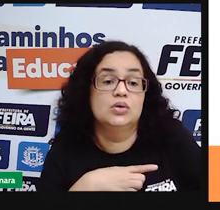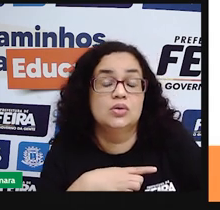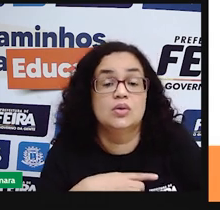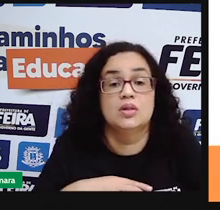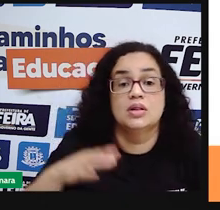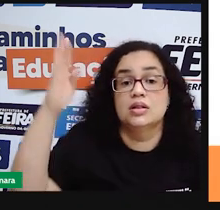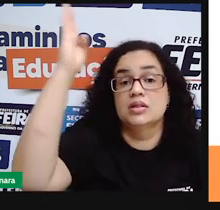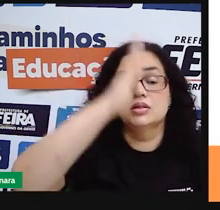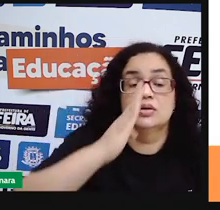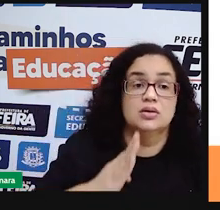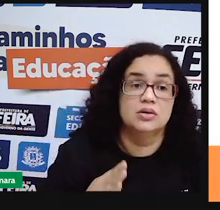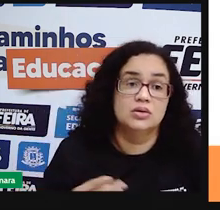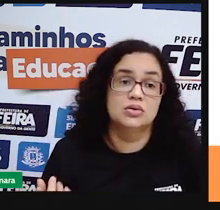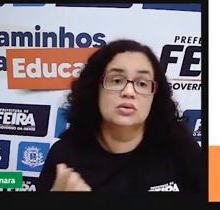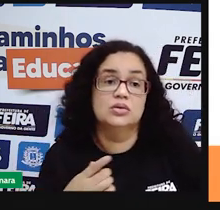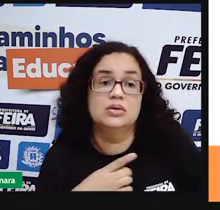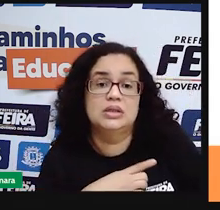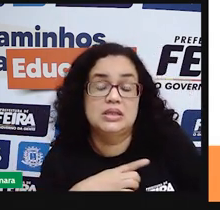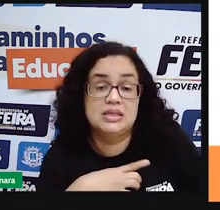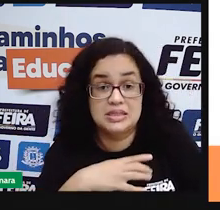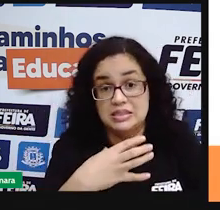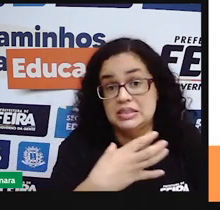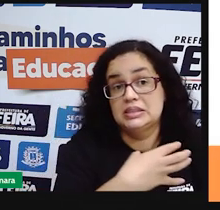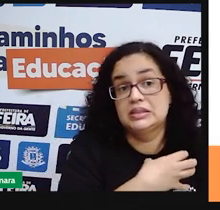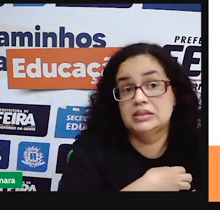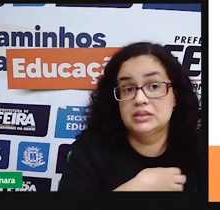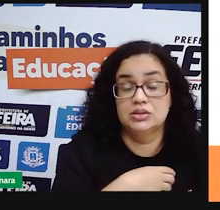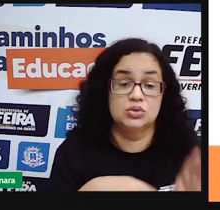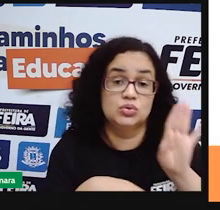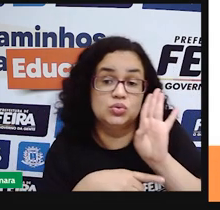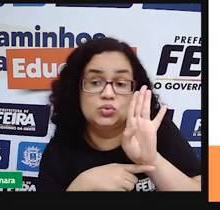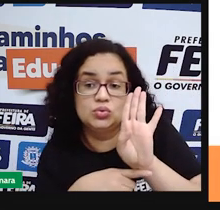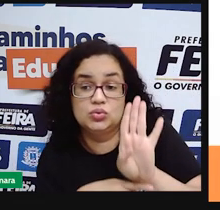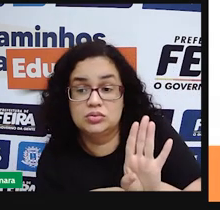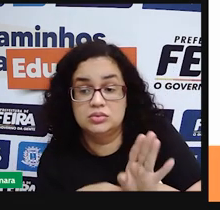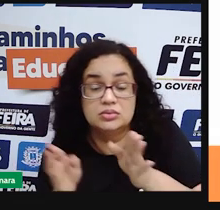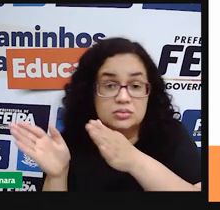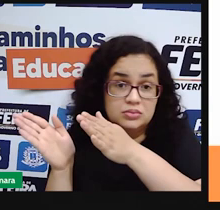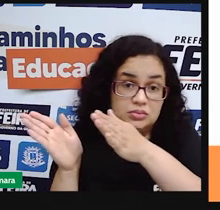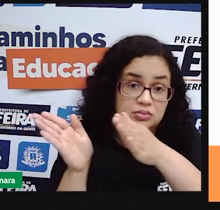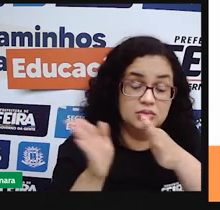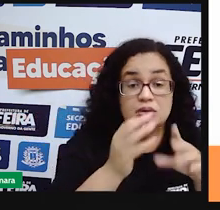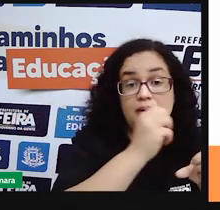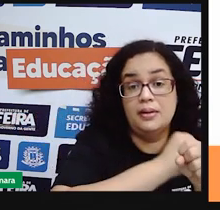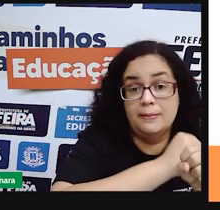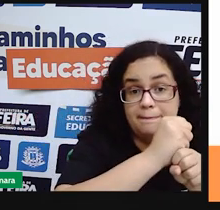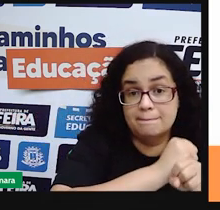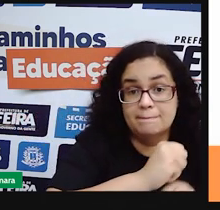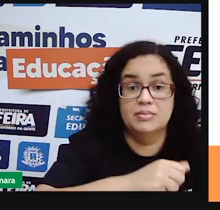do Índio que foi criado para substituir o SPI em 1967